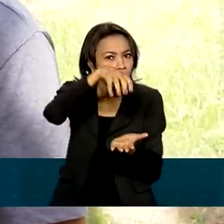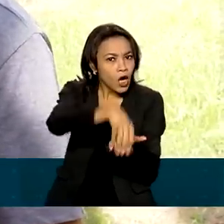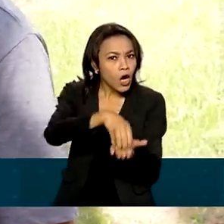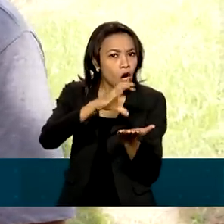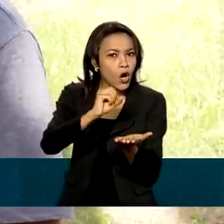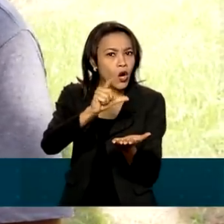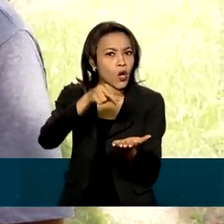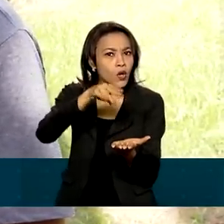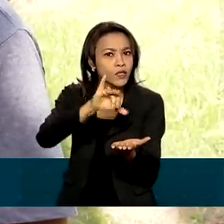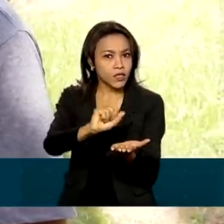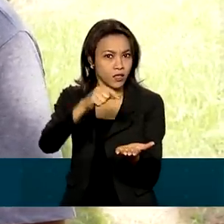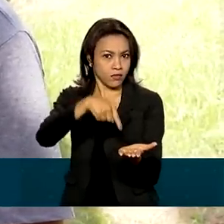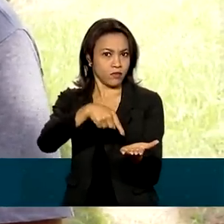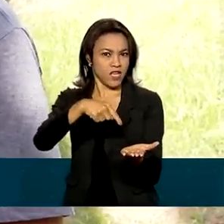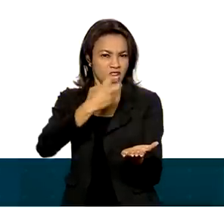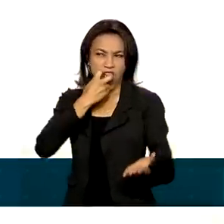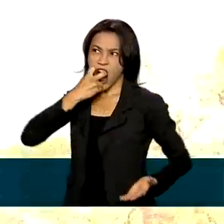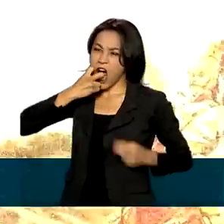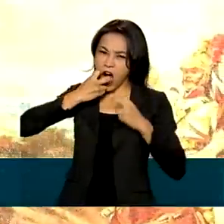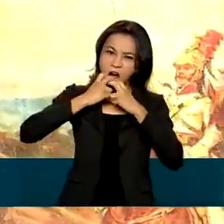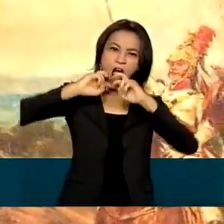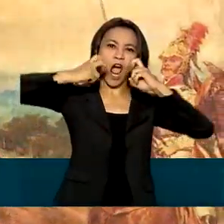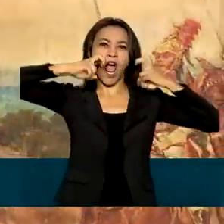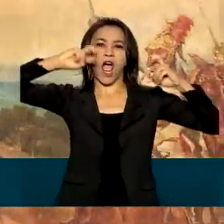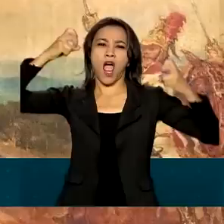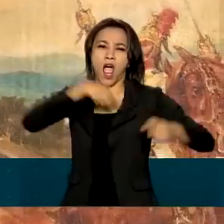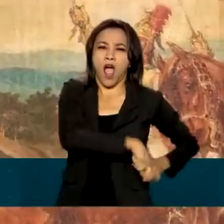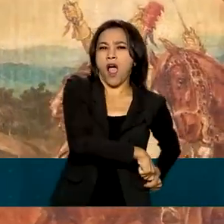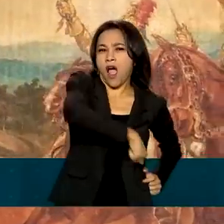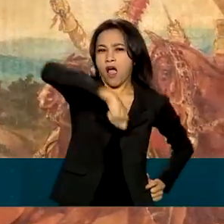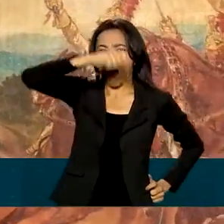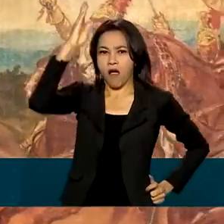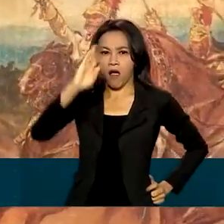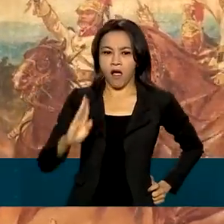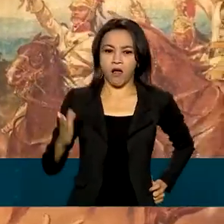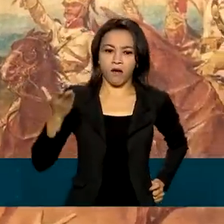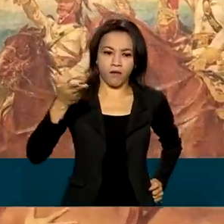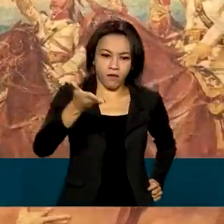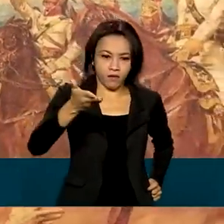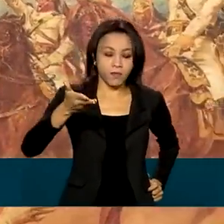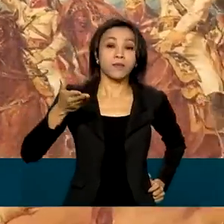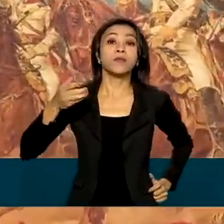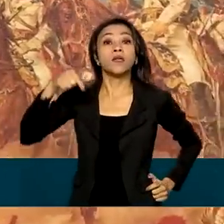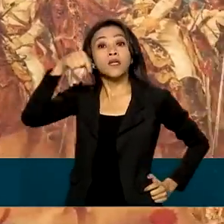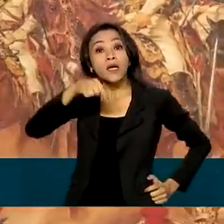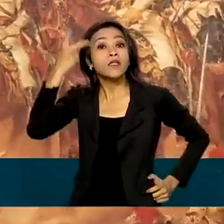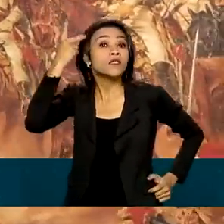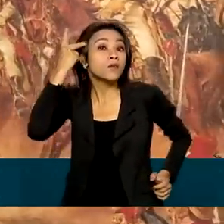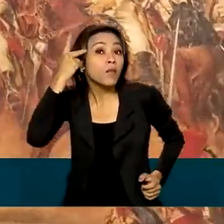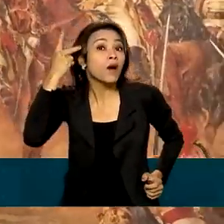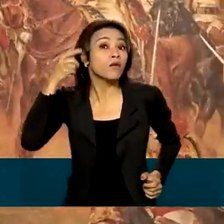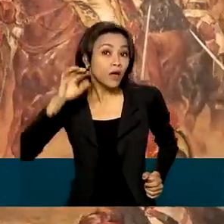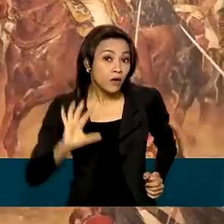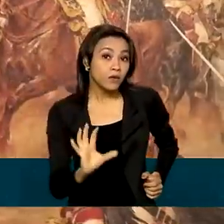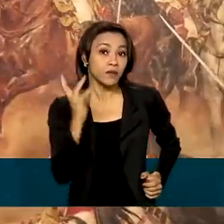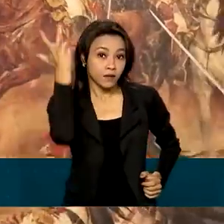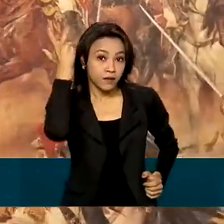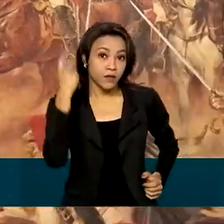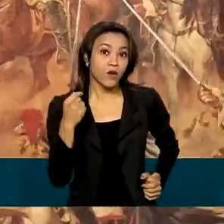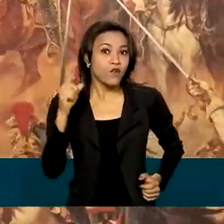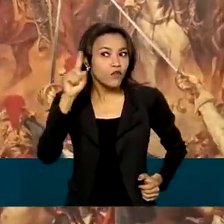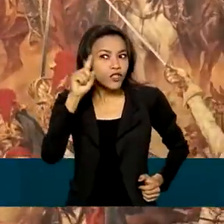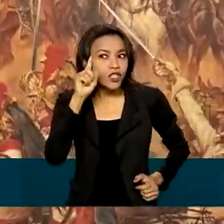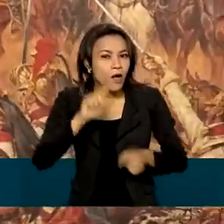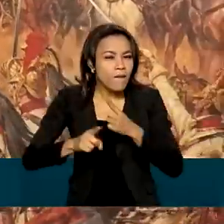E lá ele faz o gesto simbólico do grito do Ipiranga. A declaração de independência em São Paulo foi arquitetada dias